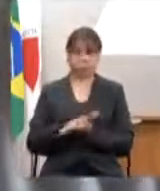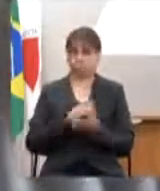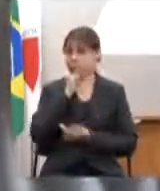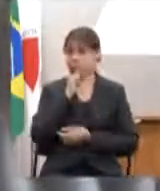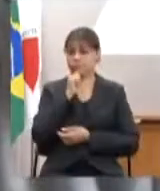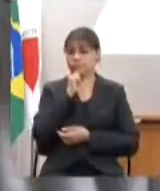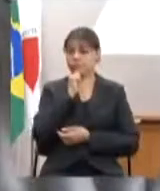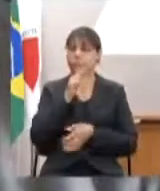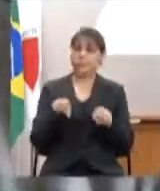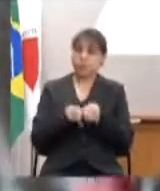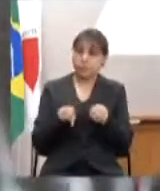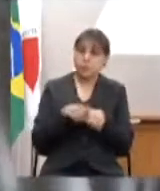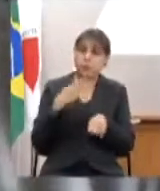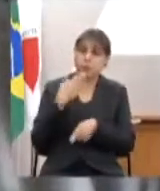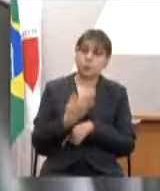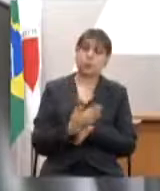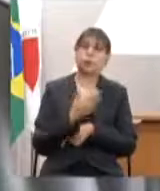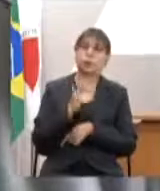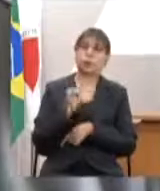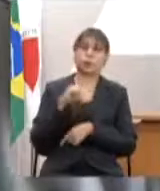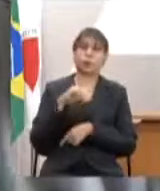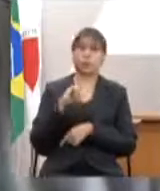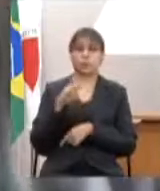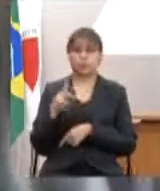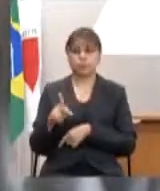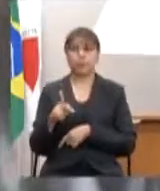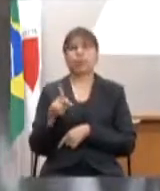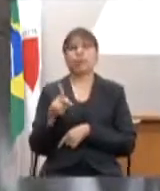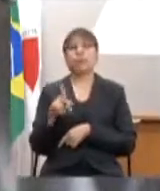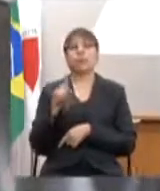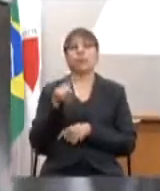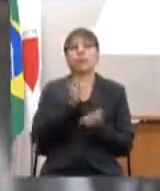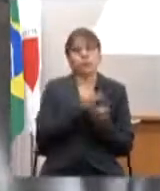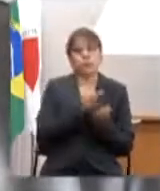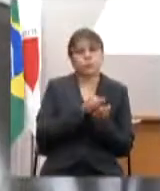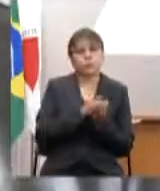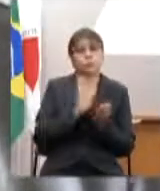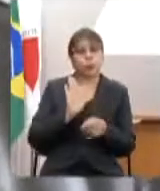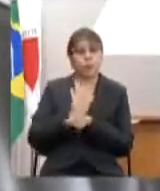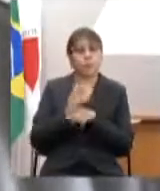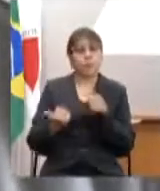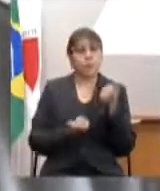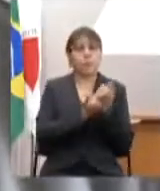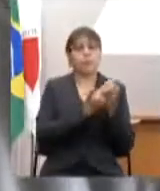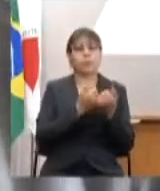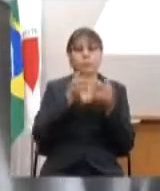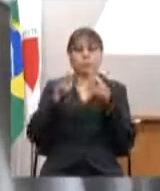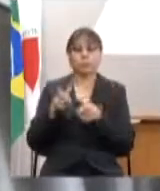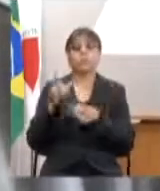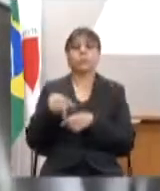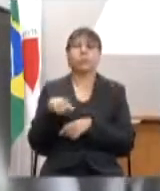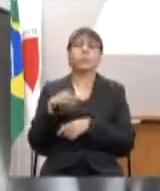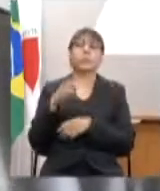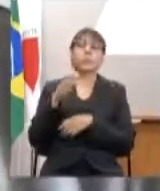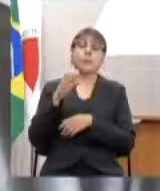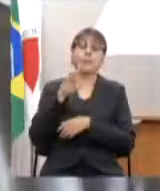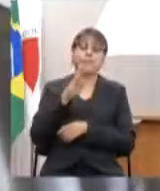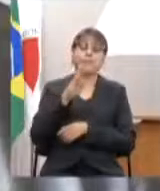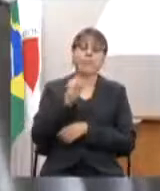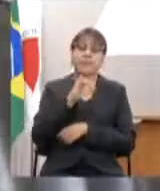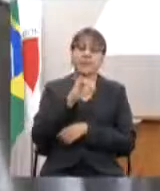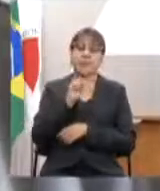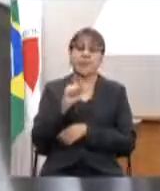pedido ao Fundip fundo estatual de defesa de direitos difusos de apoio a projetos na bacia do Fanado resultado nenhuma